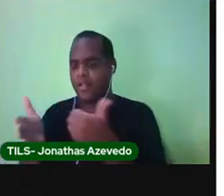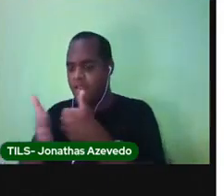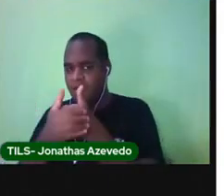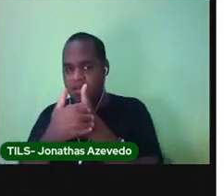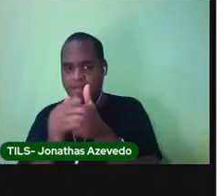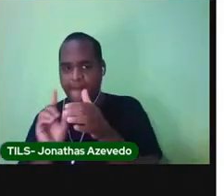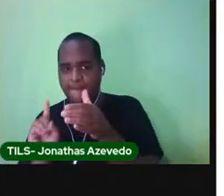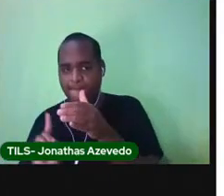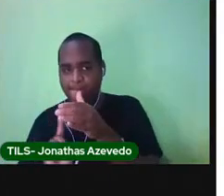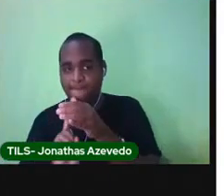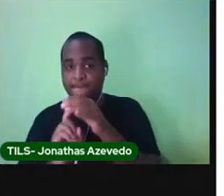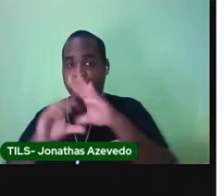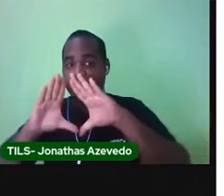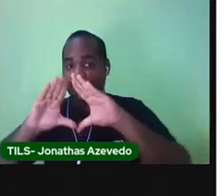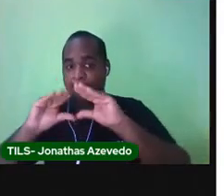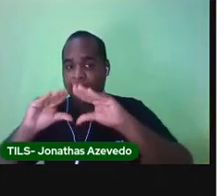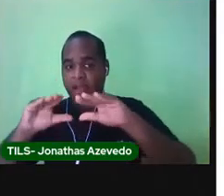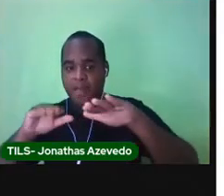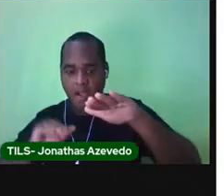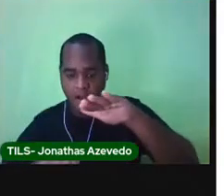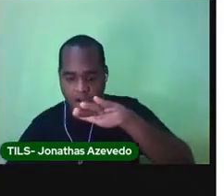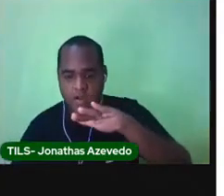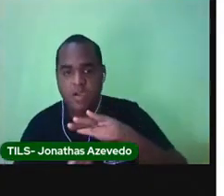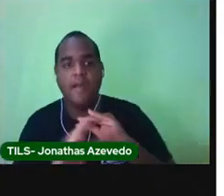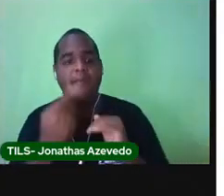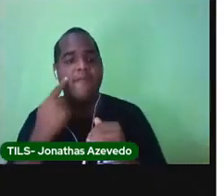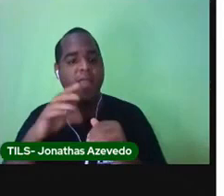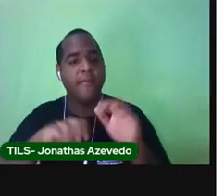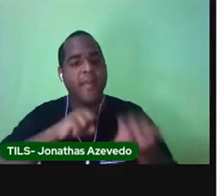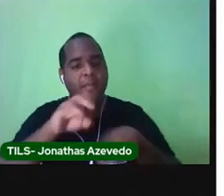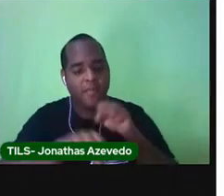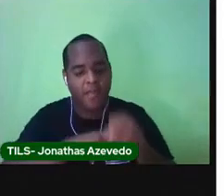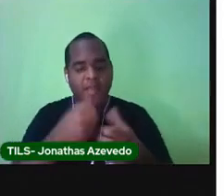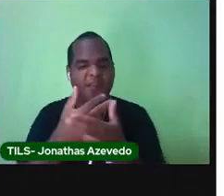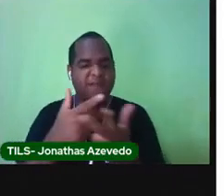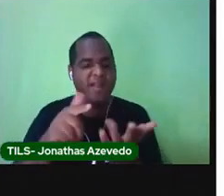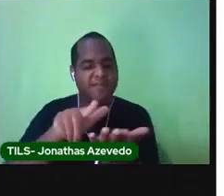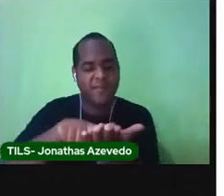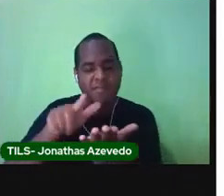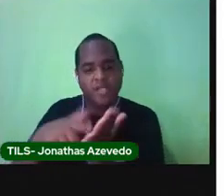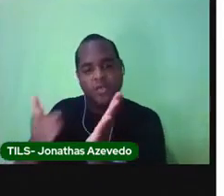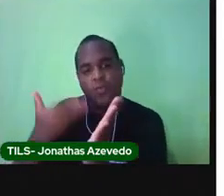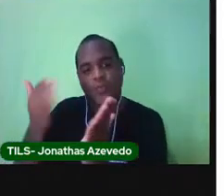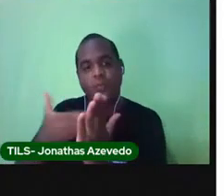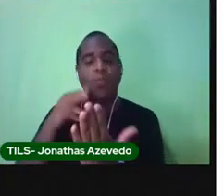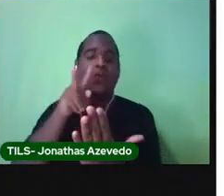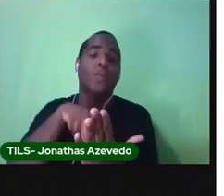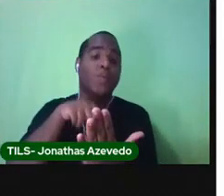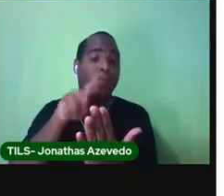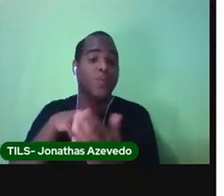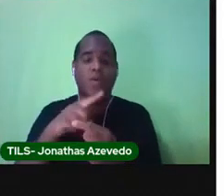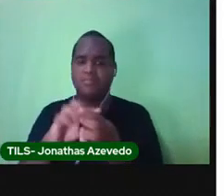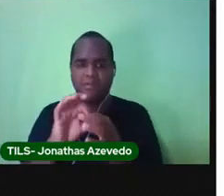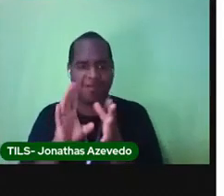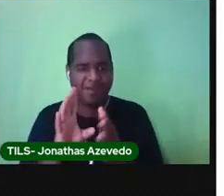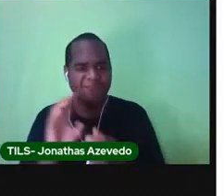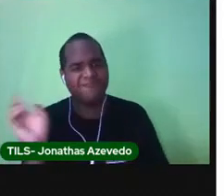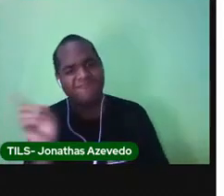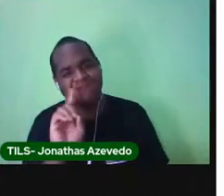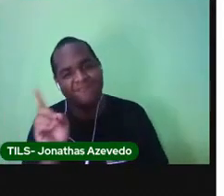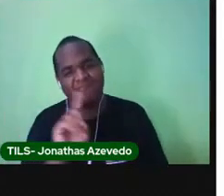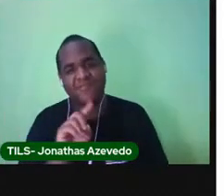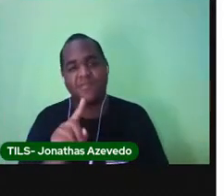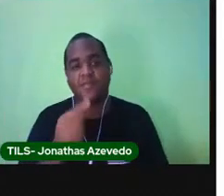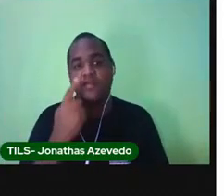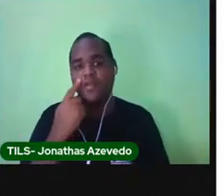embaixo da cama pra poder pegar as revistinhas dele e ler porque ele não deixava. Porque ele tinha